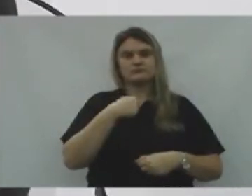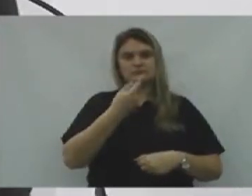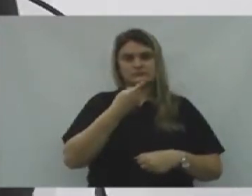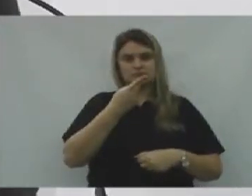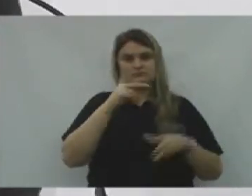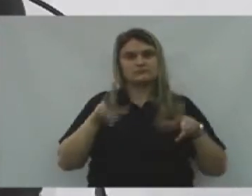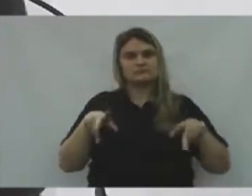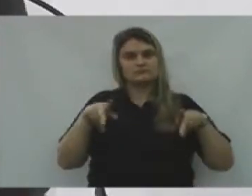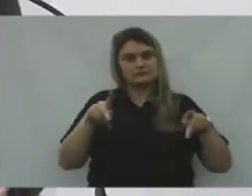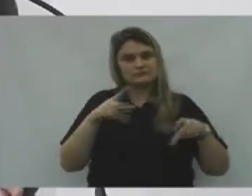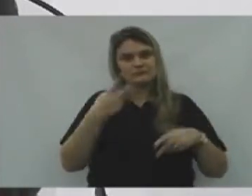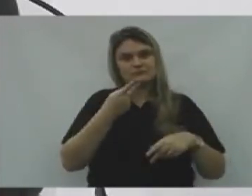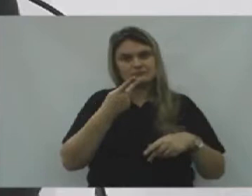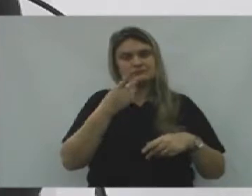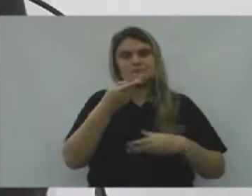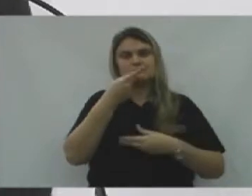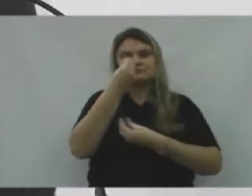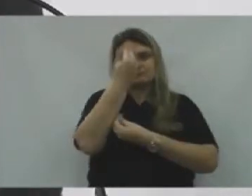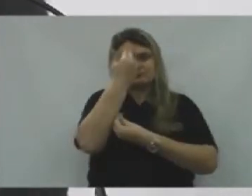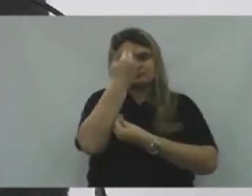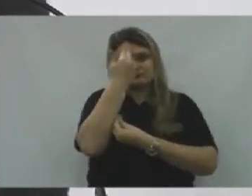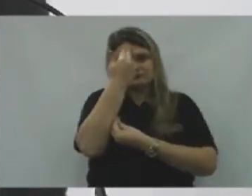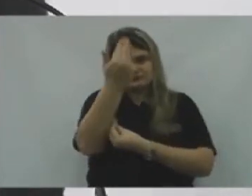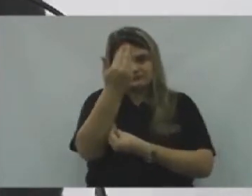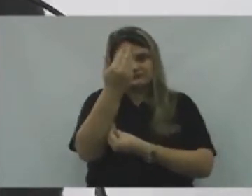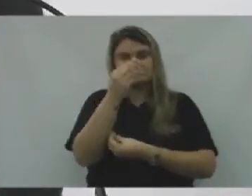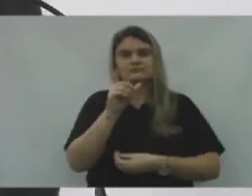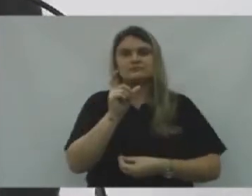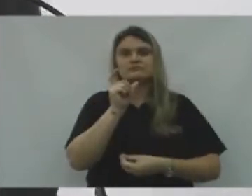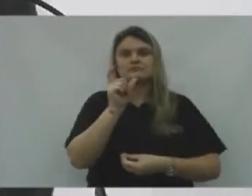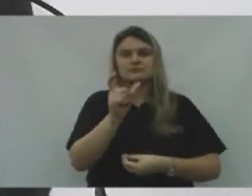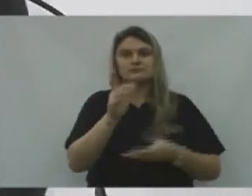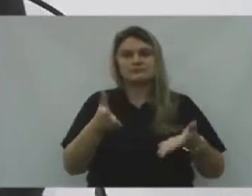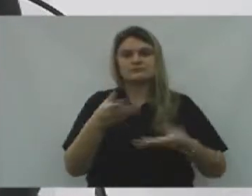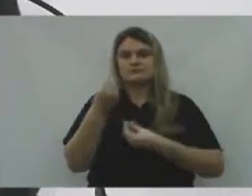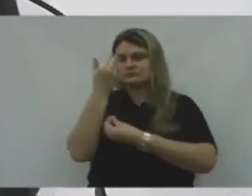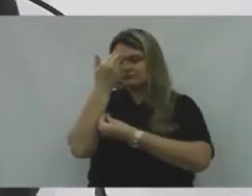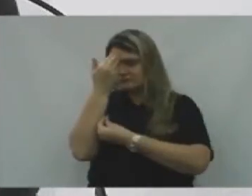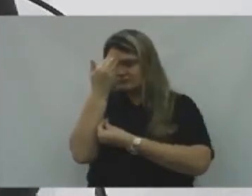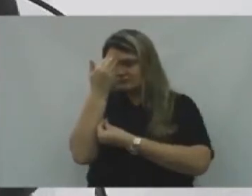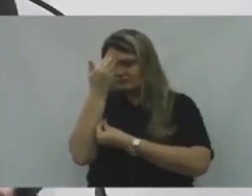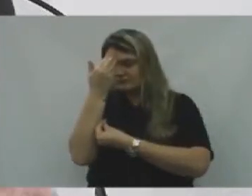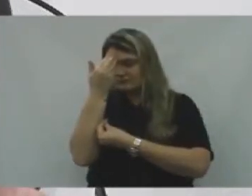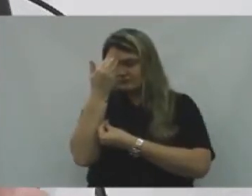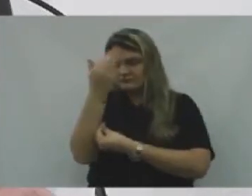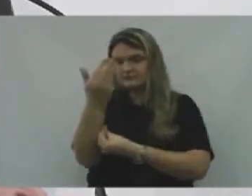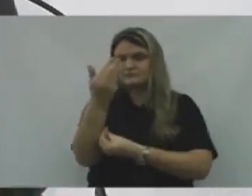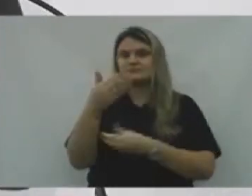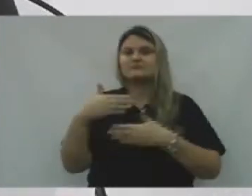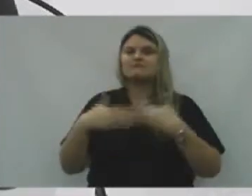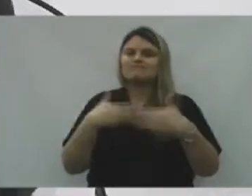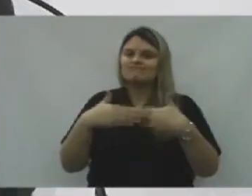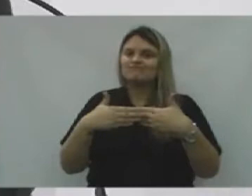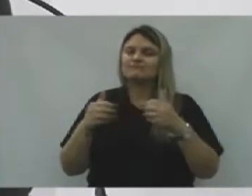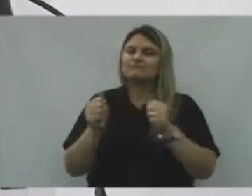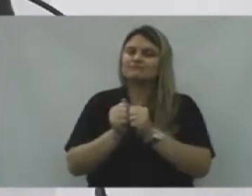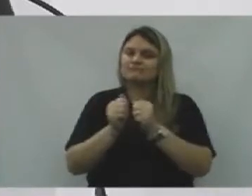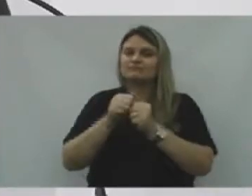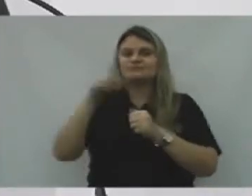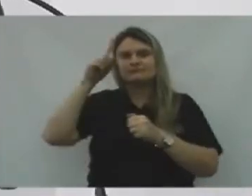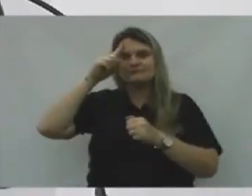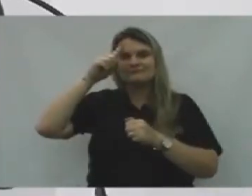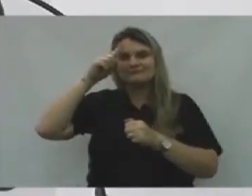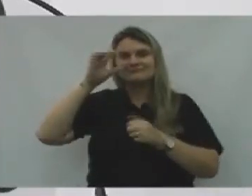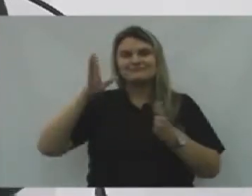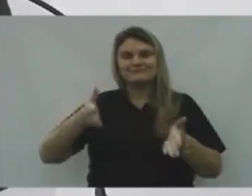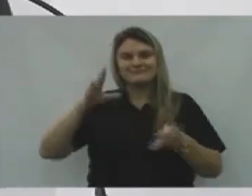É o povo que diz. Só agradeço vocês me darem a palavra aqui. Muito, muito obrigado. Vamos para frente no dia a dia. Hoje é